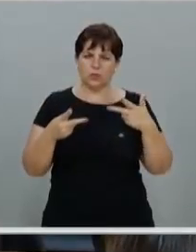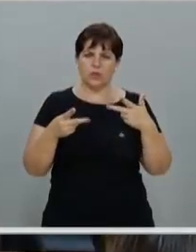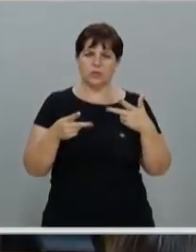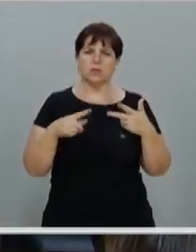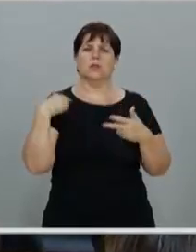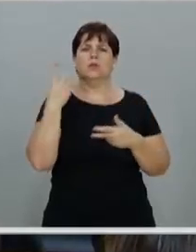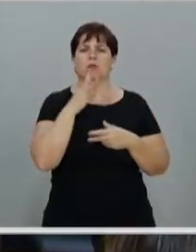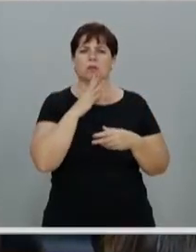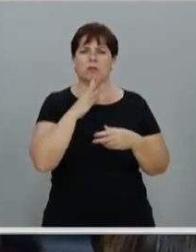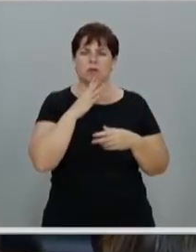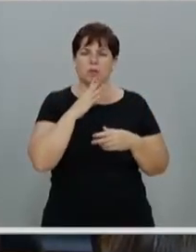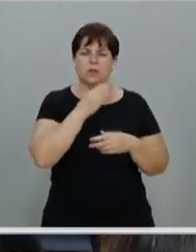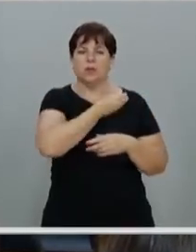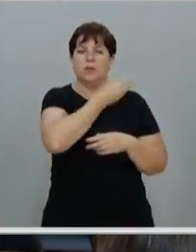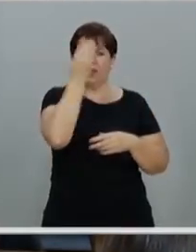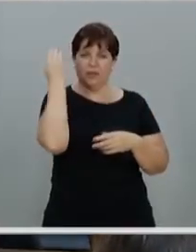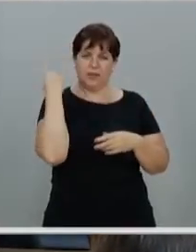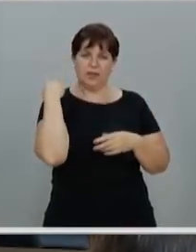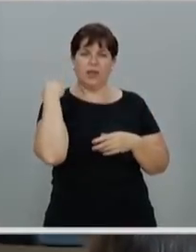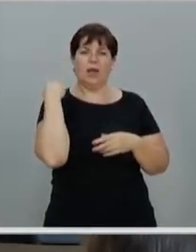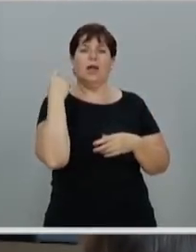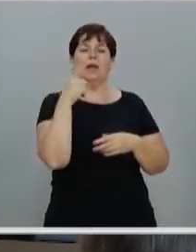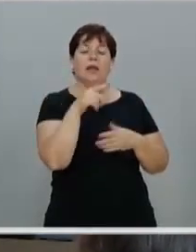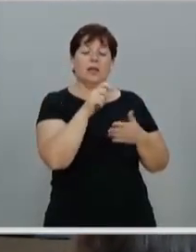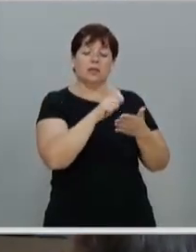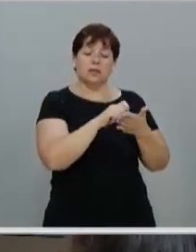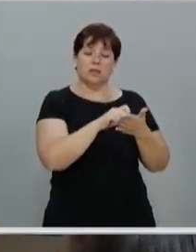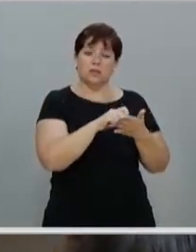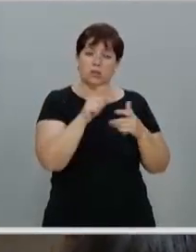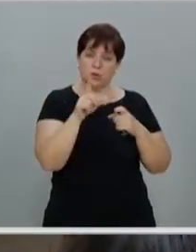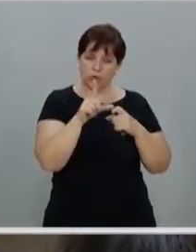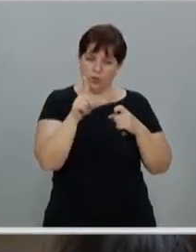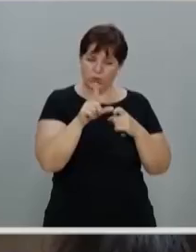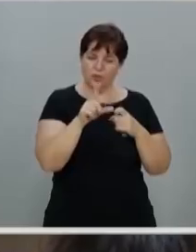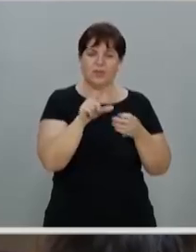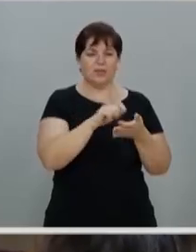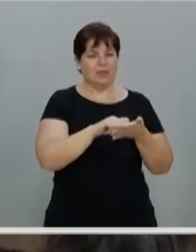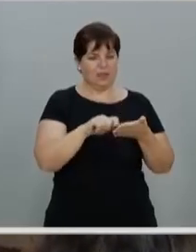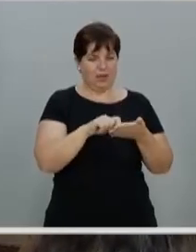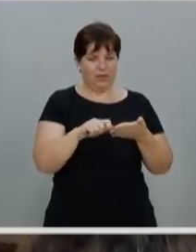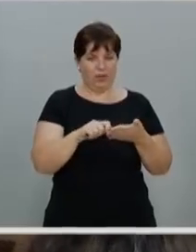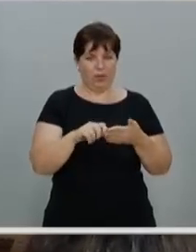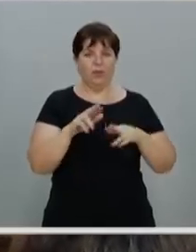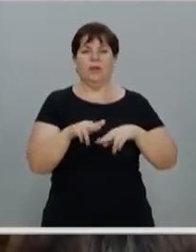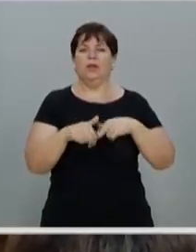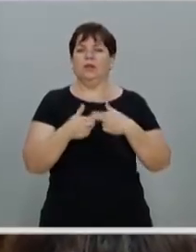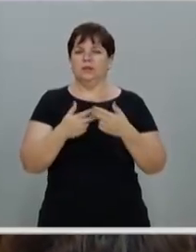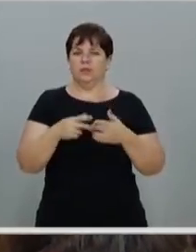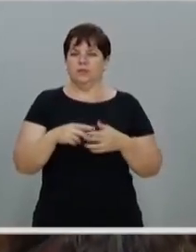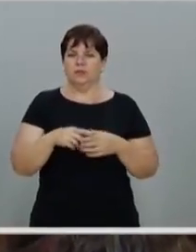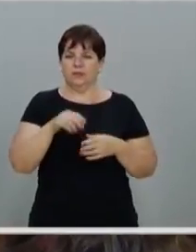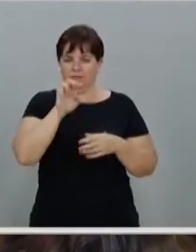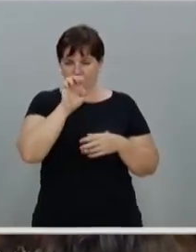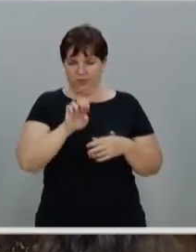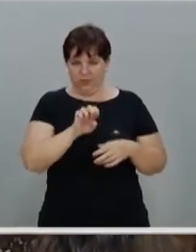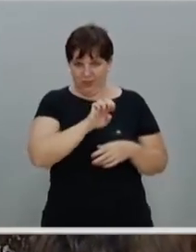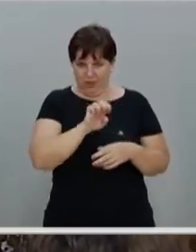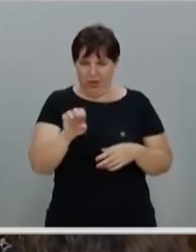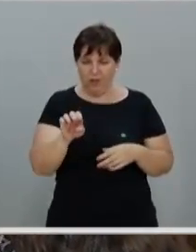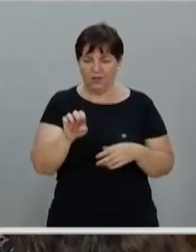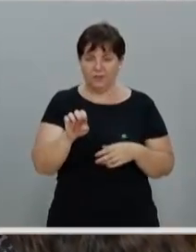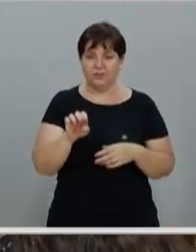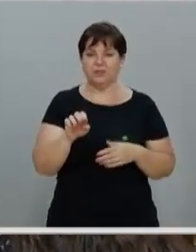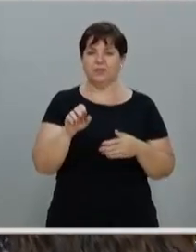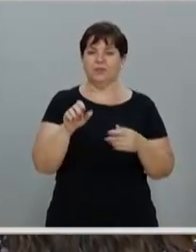conhecemos de Maria, de maneira especial, está presente no evangelho de Lucas. Por isso que o evangelista Lucas, ele é amigo das